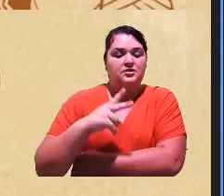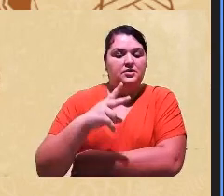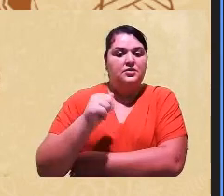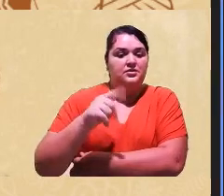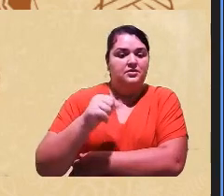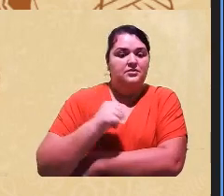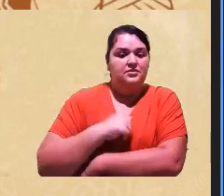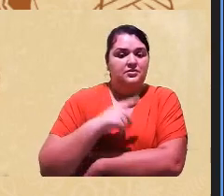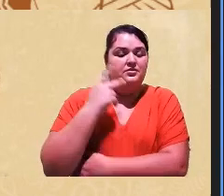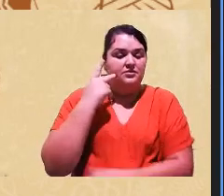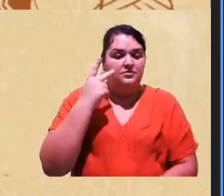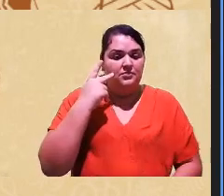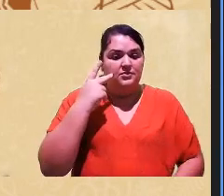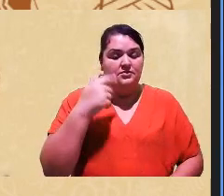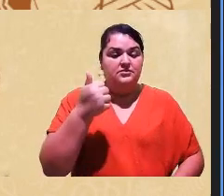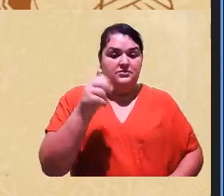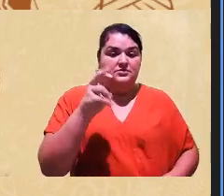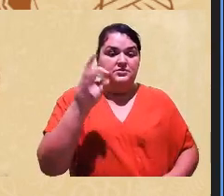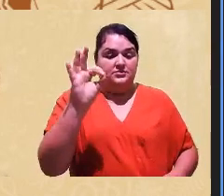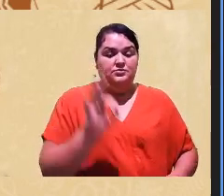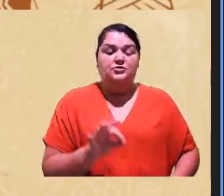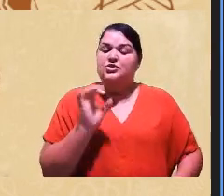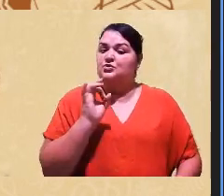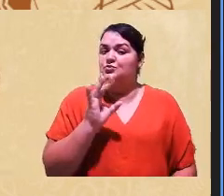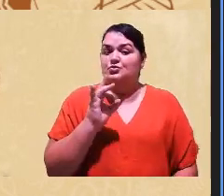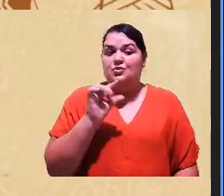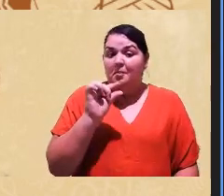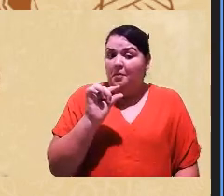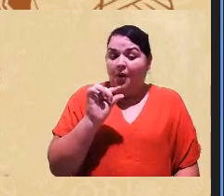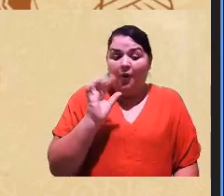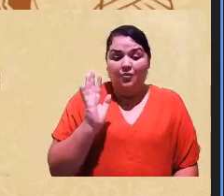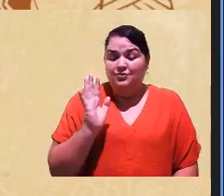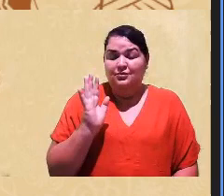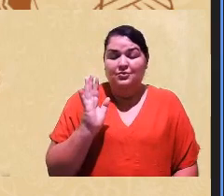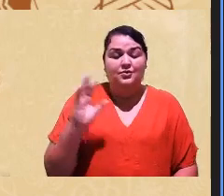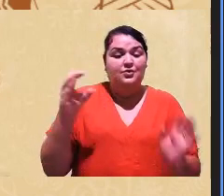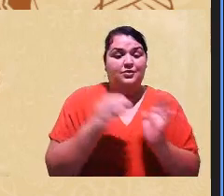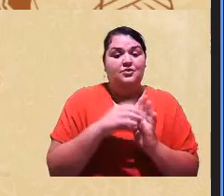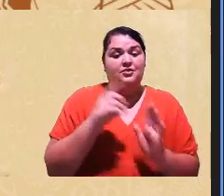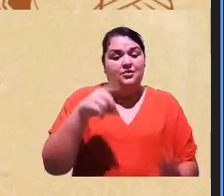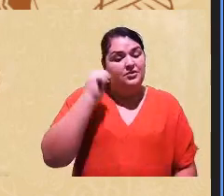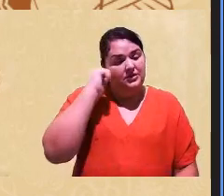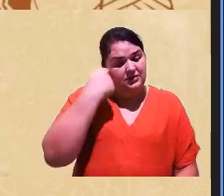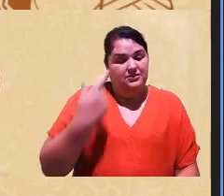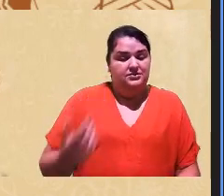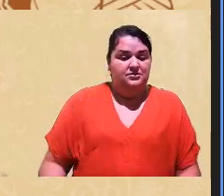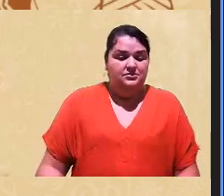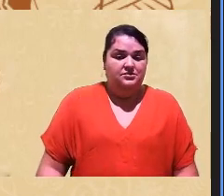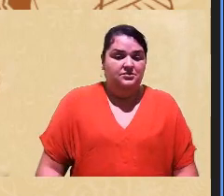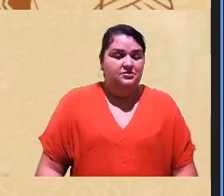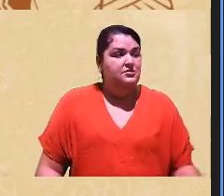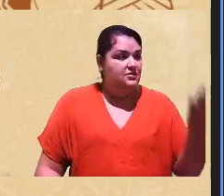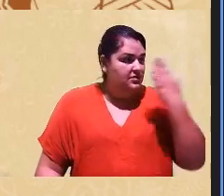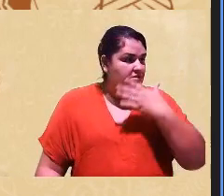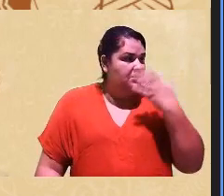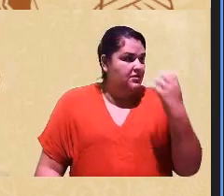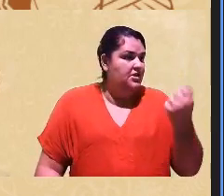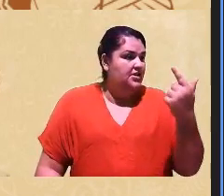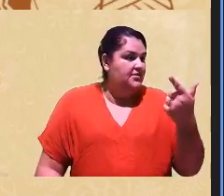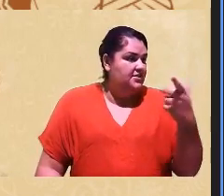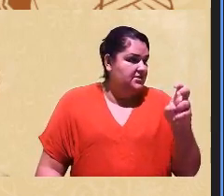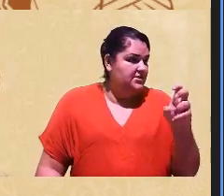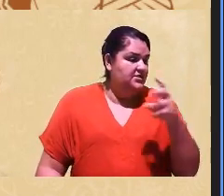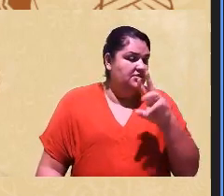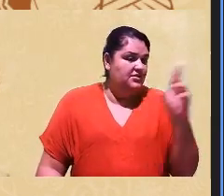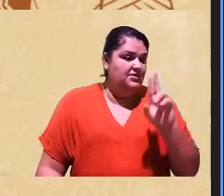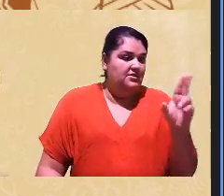em São Paulo por exemplo 15% só dos concurseiros eram negros mas os aprovados eram 25 e dos nomeados